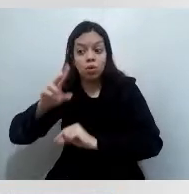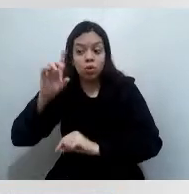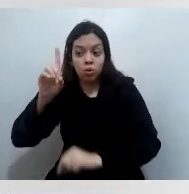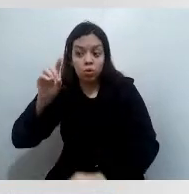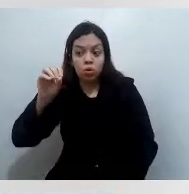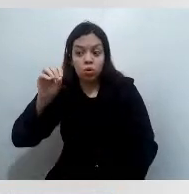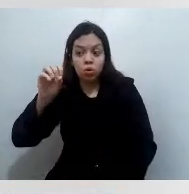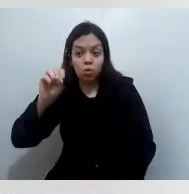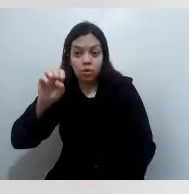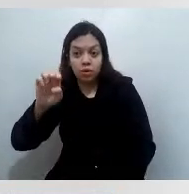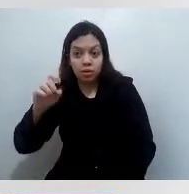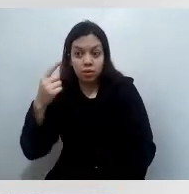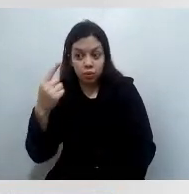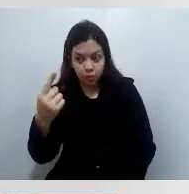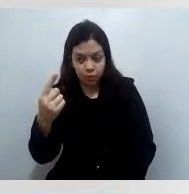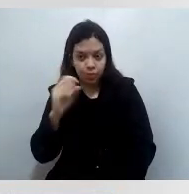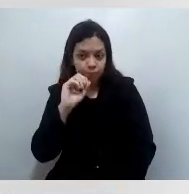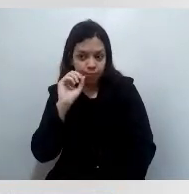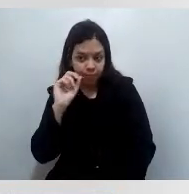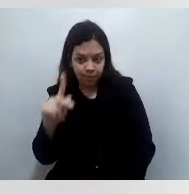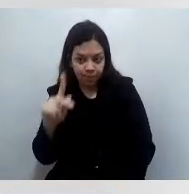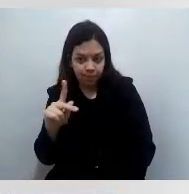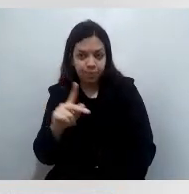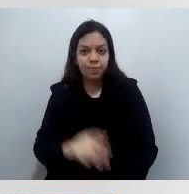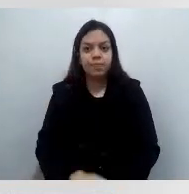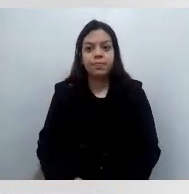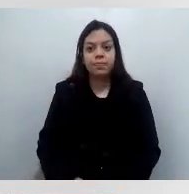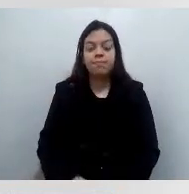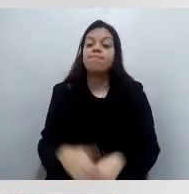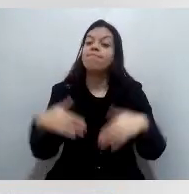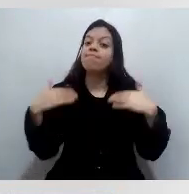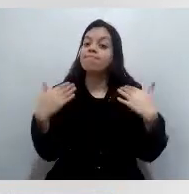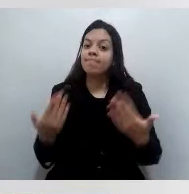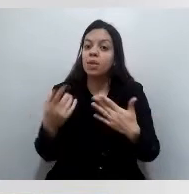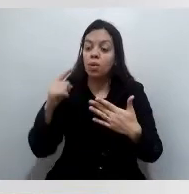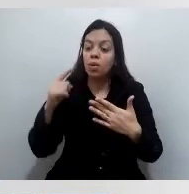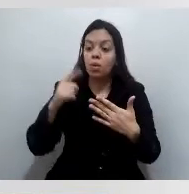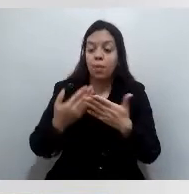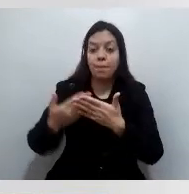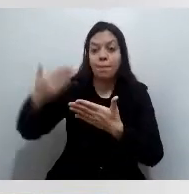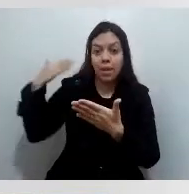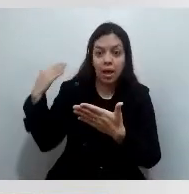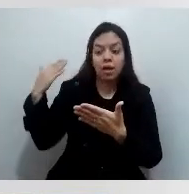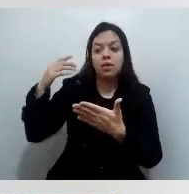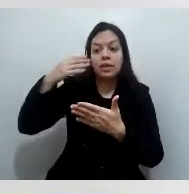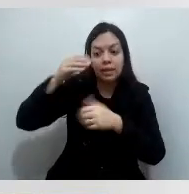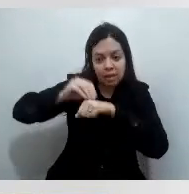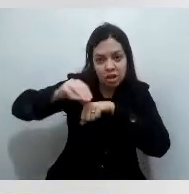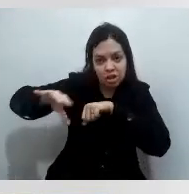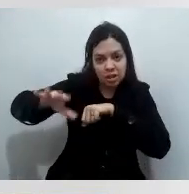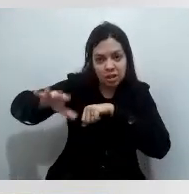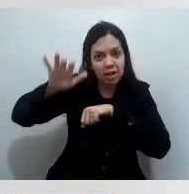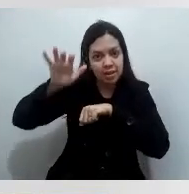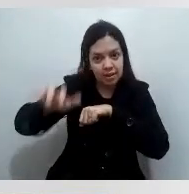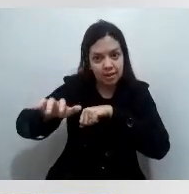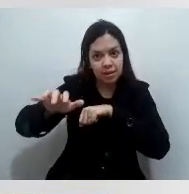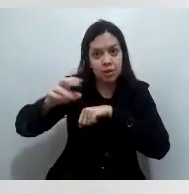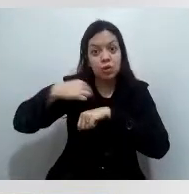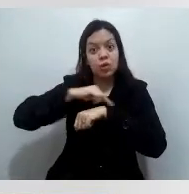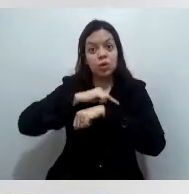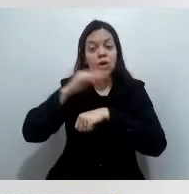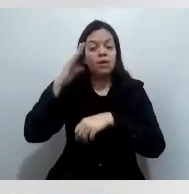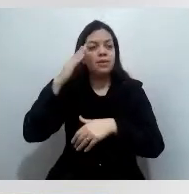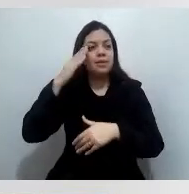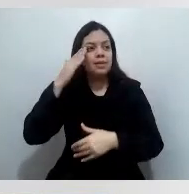Como, naquela oportunidade, foi essa recomendação, nós entendemos, agora